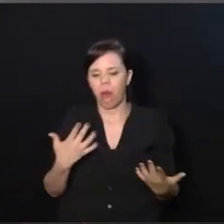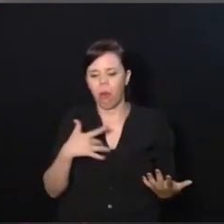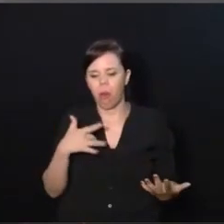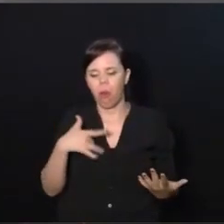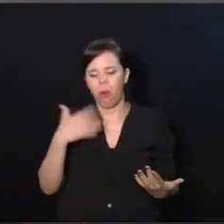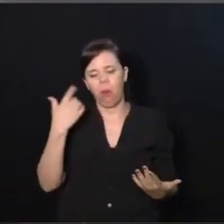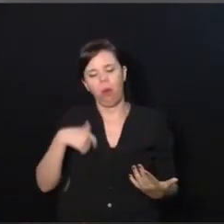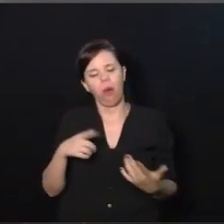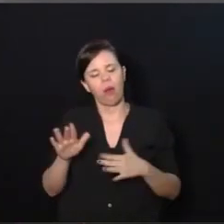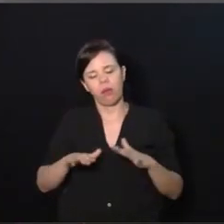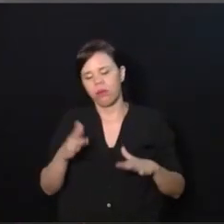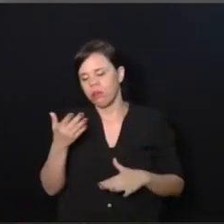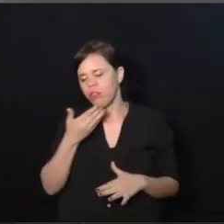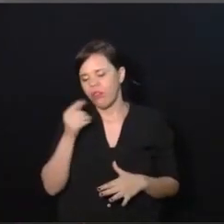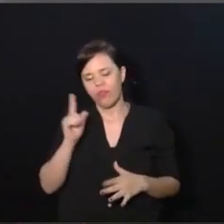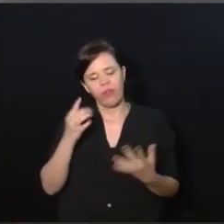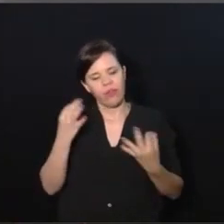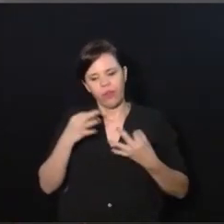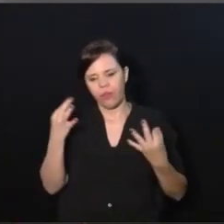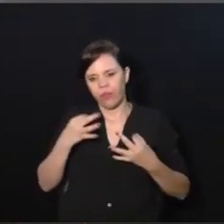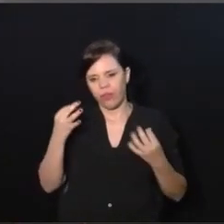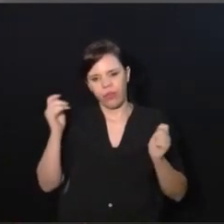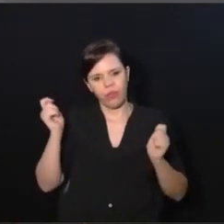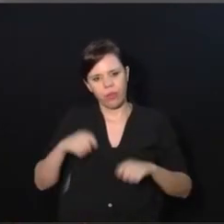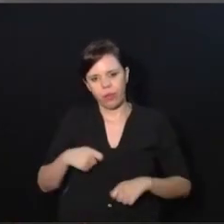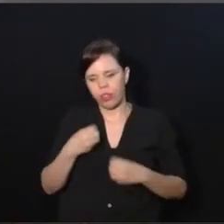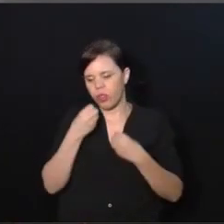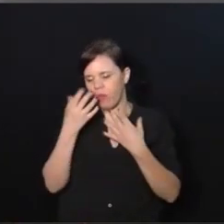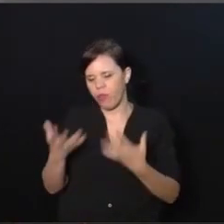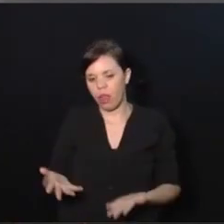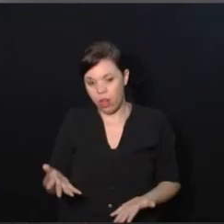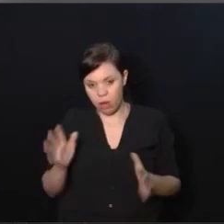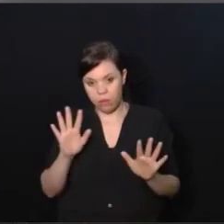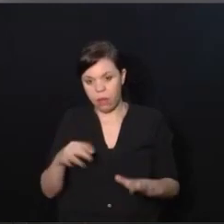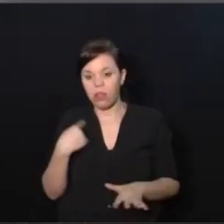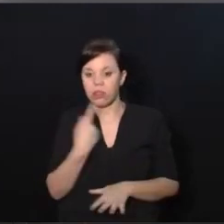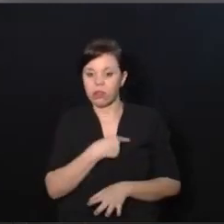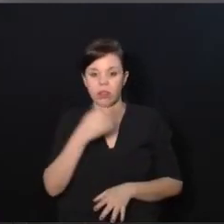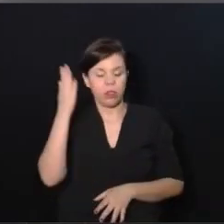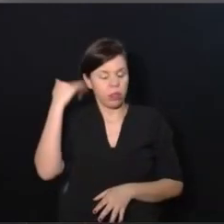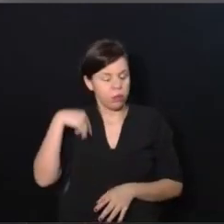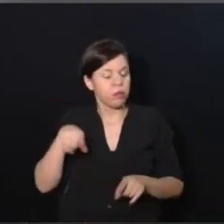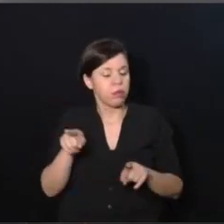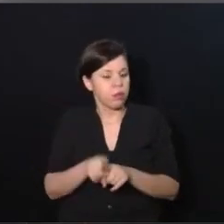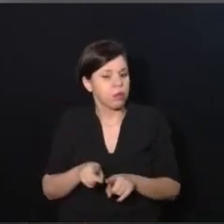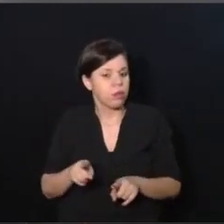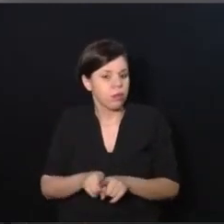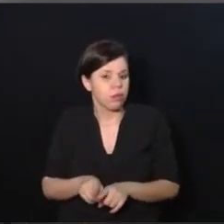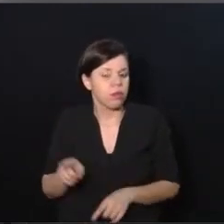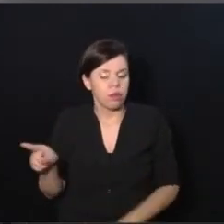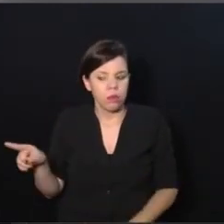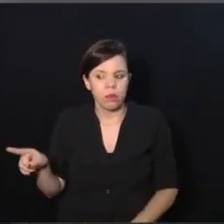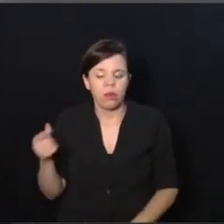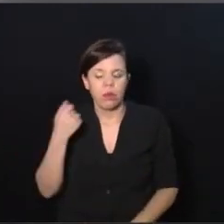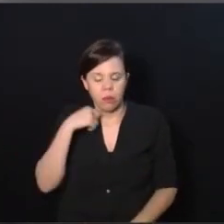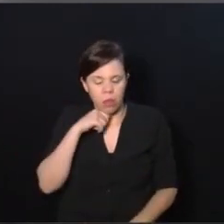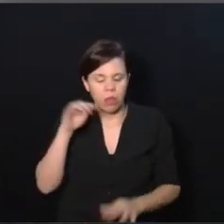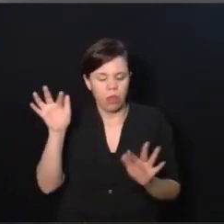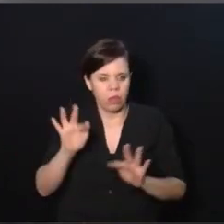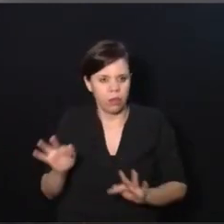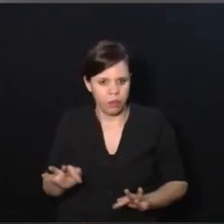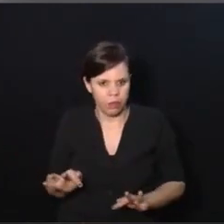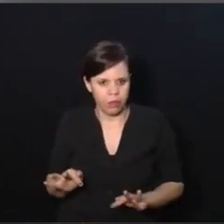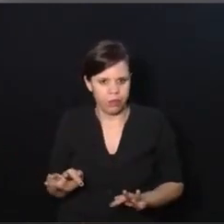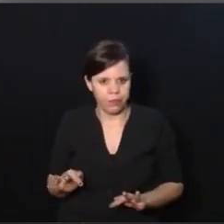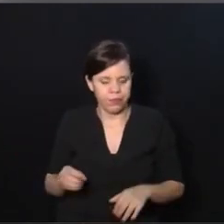sei que a situação não é tão perfeita, tão possível quanto eu estou falando, mas a gente tem que saber também que para uma mãe estar feliz, para ela